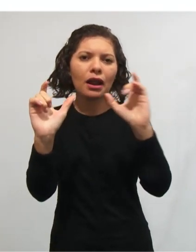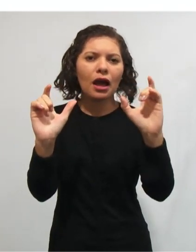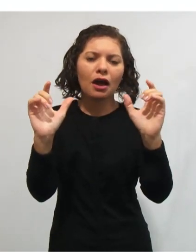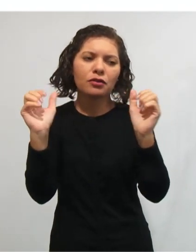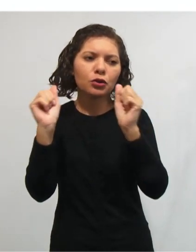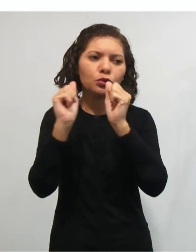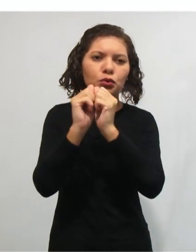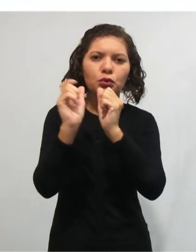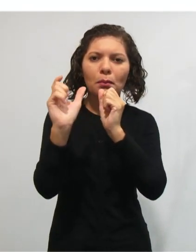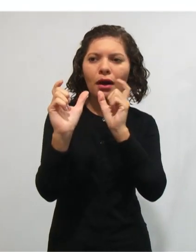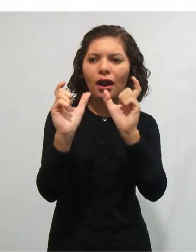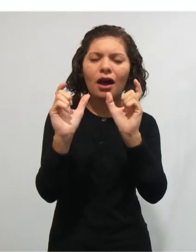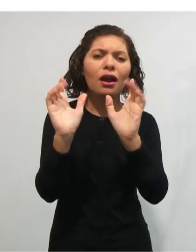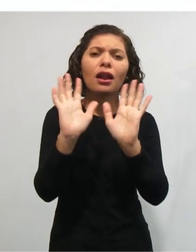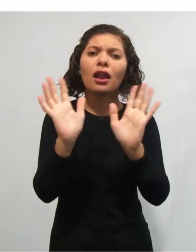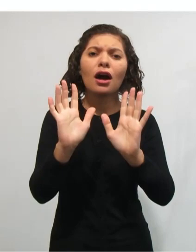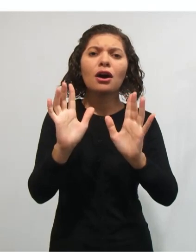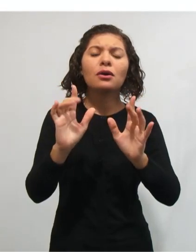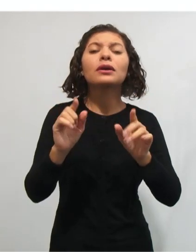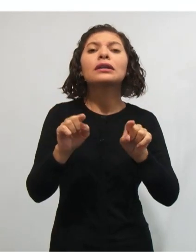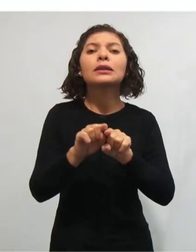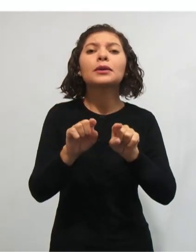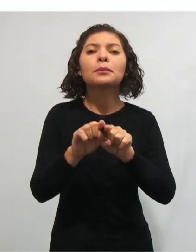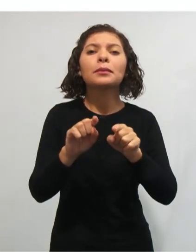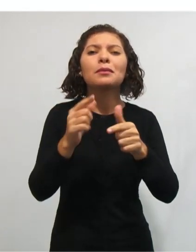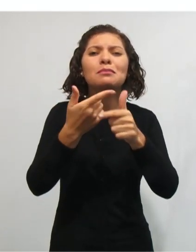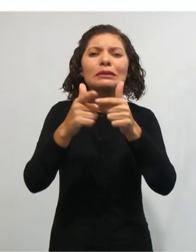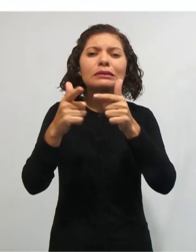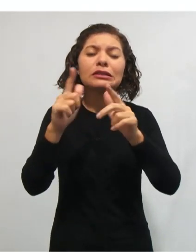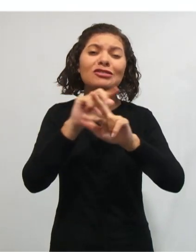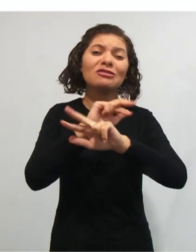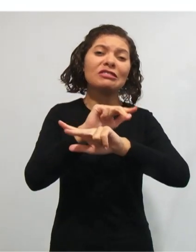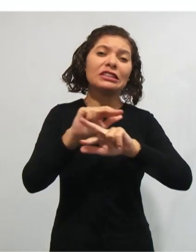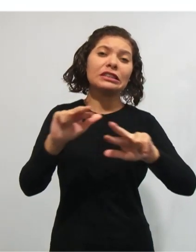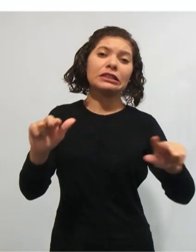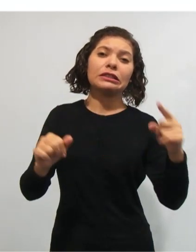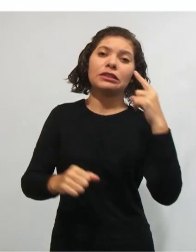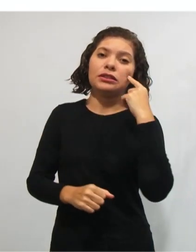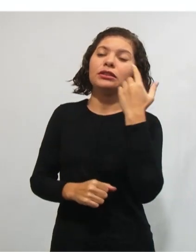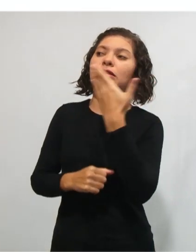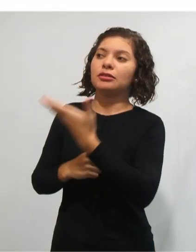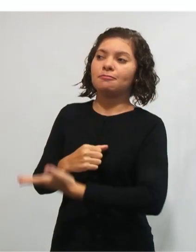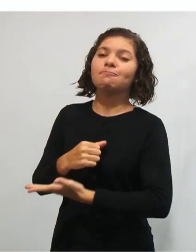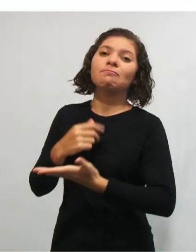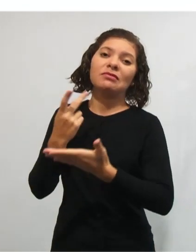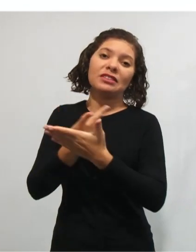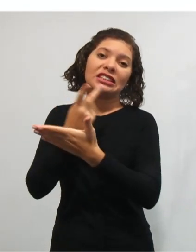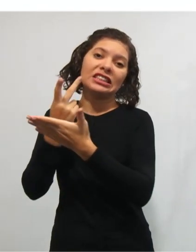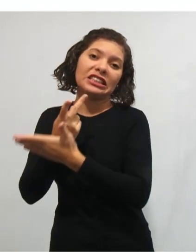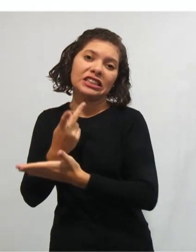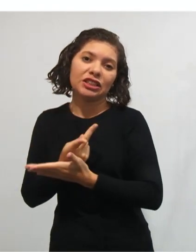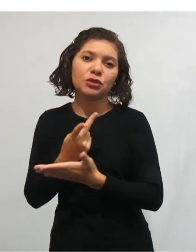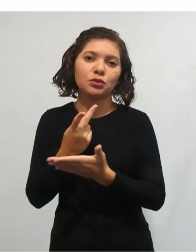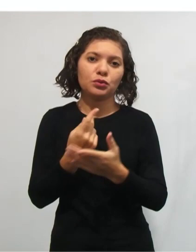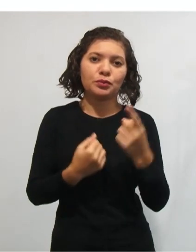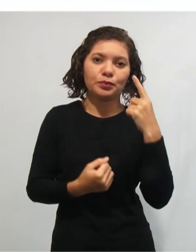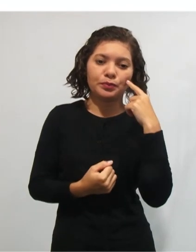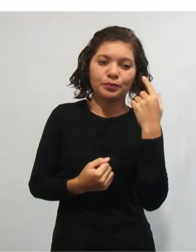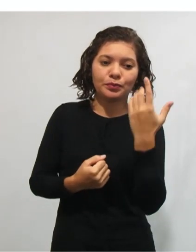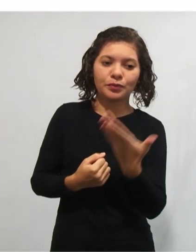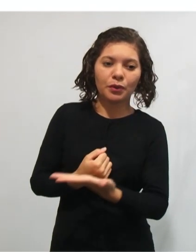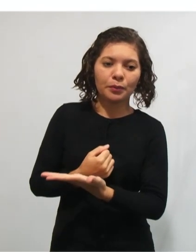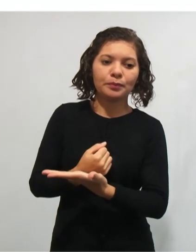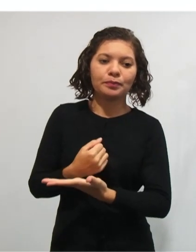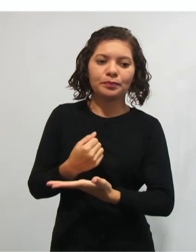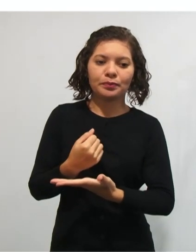aglutinação da escrita, da palavra em si. Mas existem vários outros probleminhas, como, por exemplo, aqui a pipoca, né?